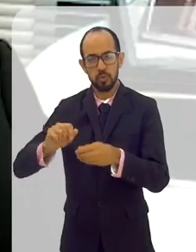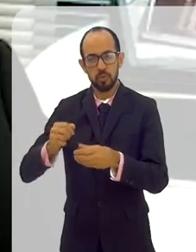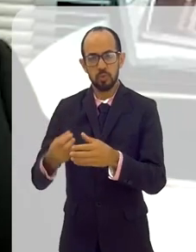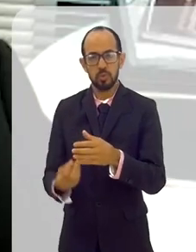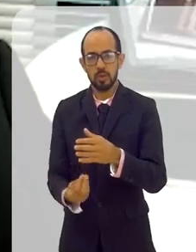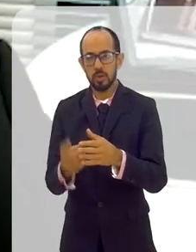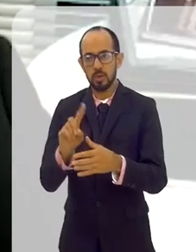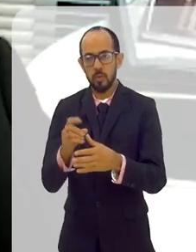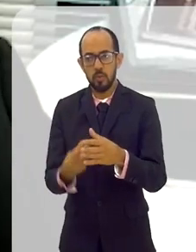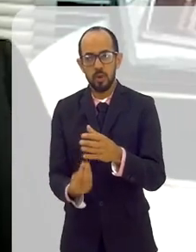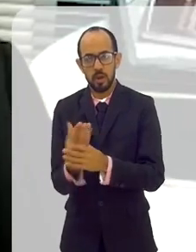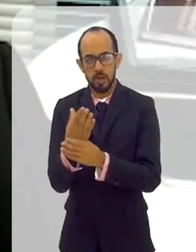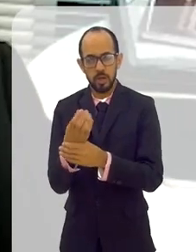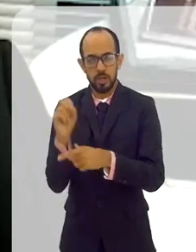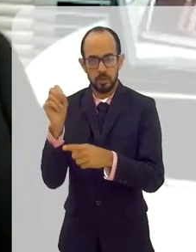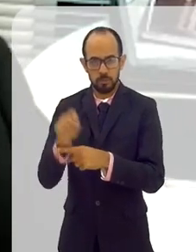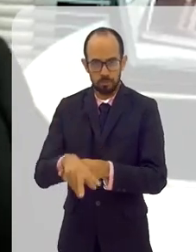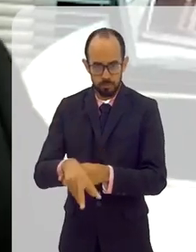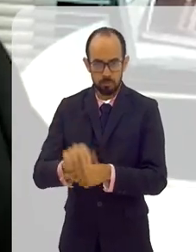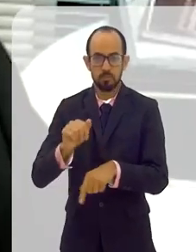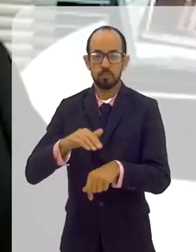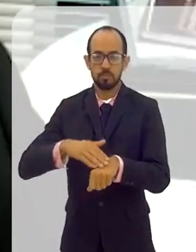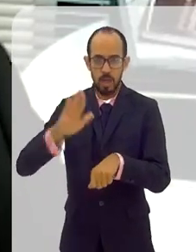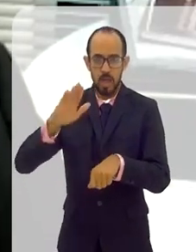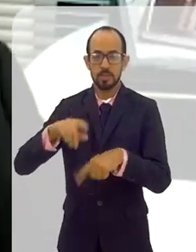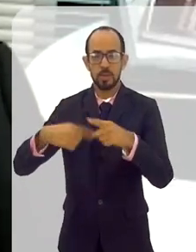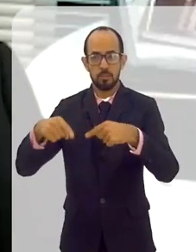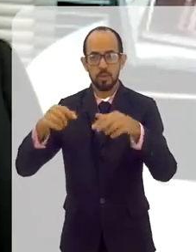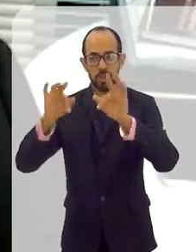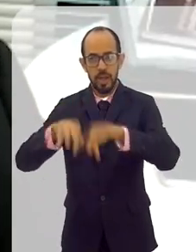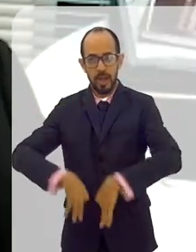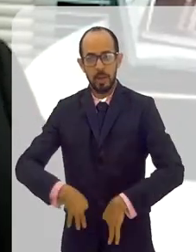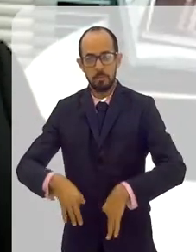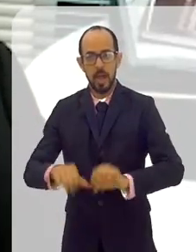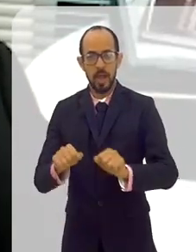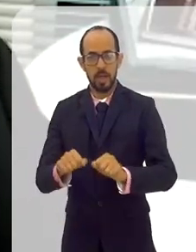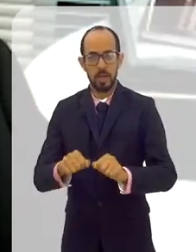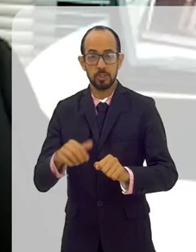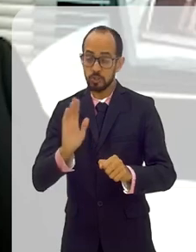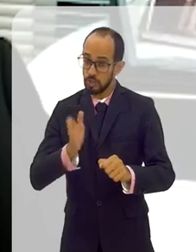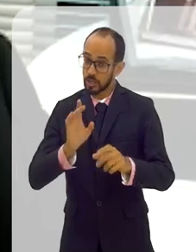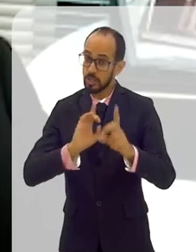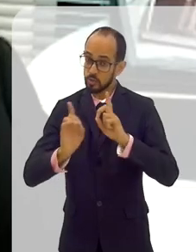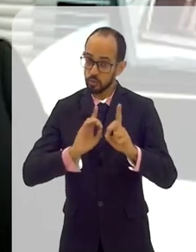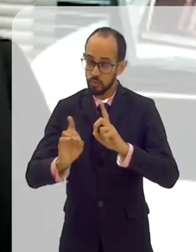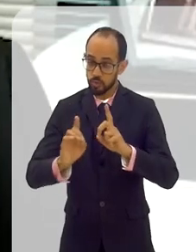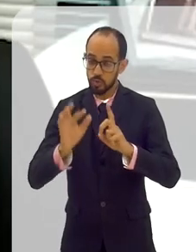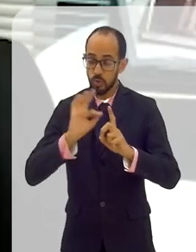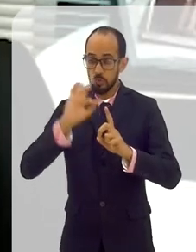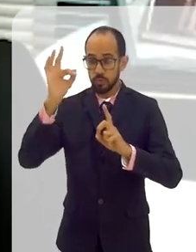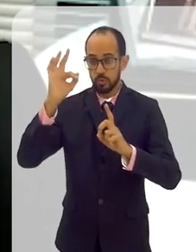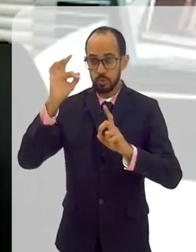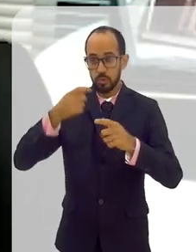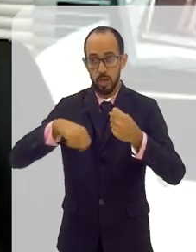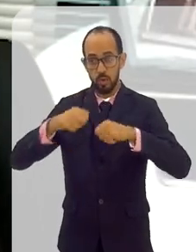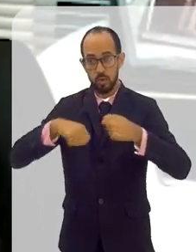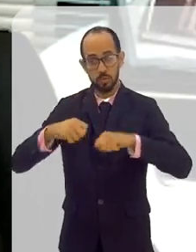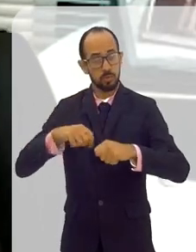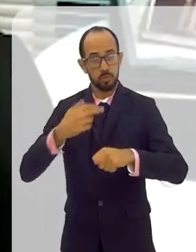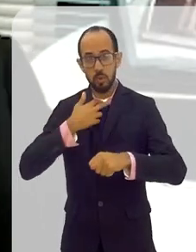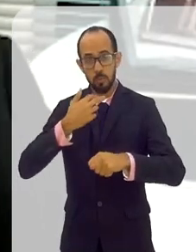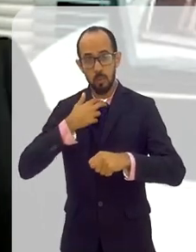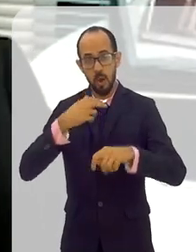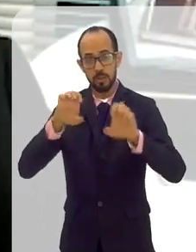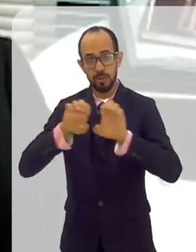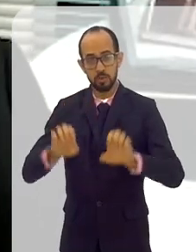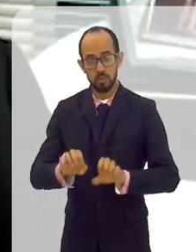utilizados de uma maneira que não gere emprego e renda quando o petróleo acabar. Nós já estamos discutindo qual é o futuro da economia de Macaé, que